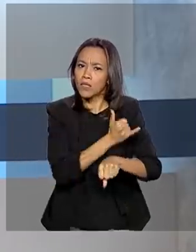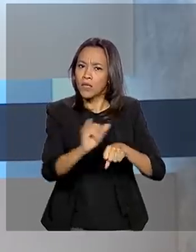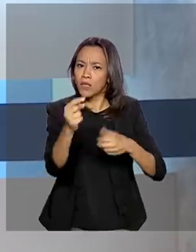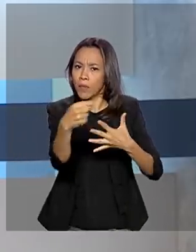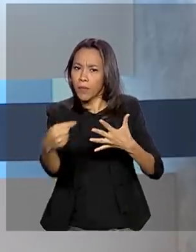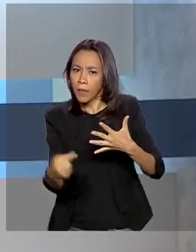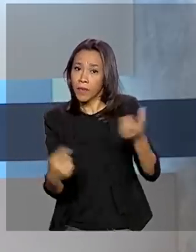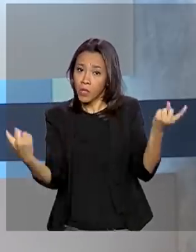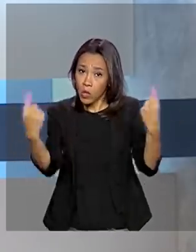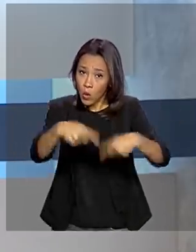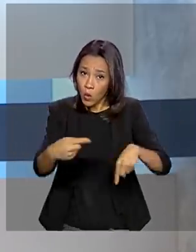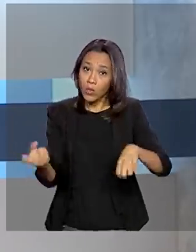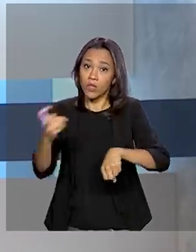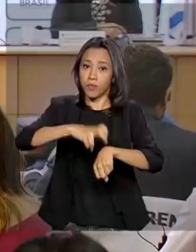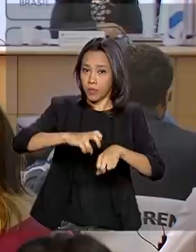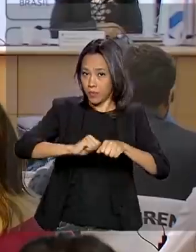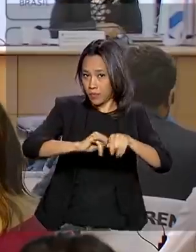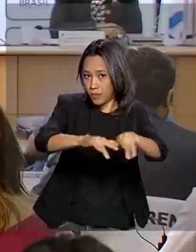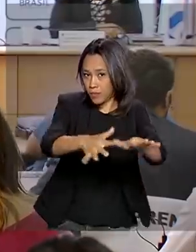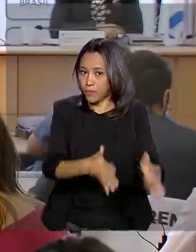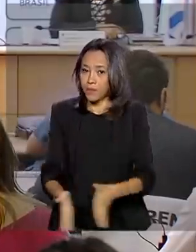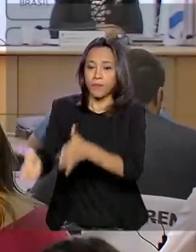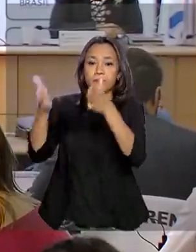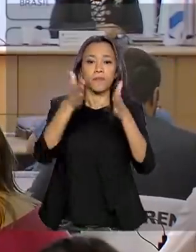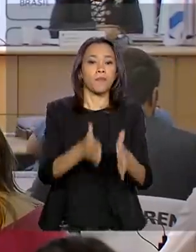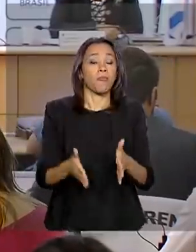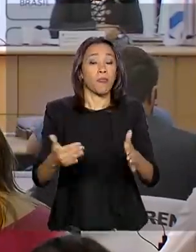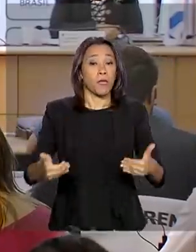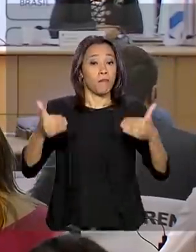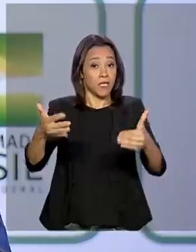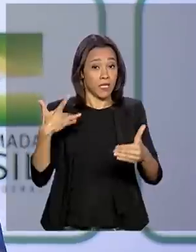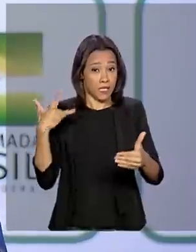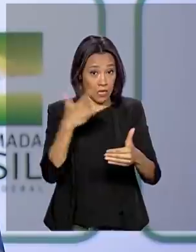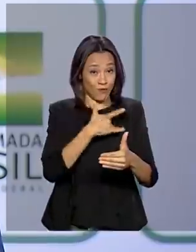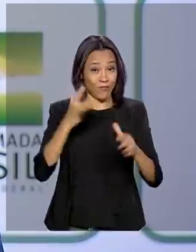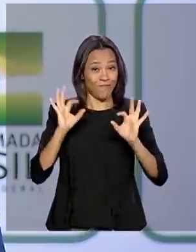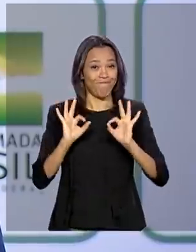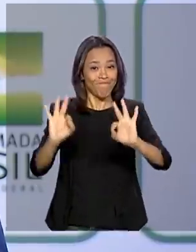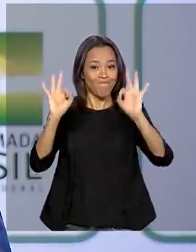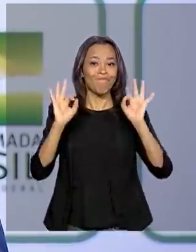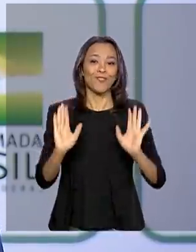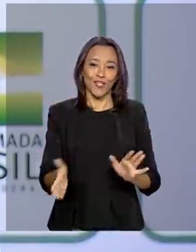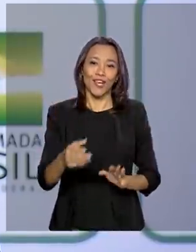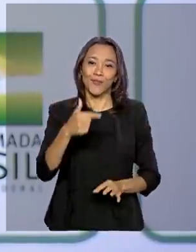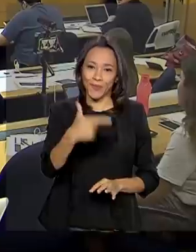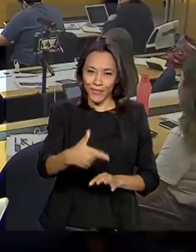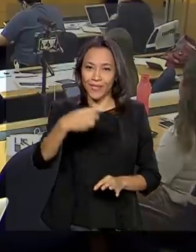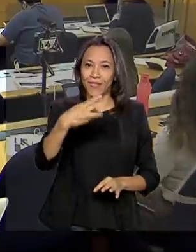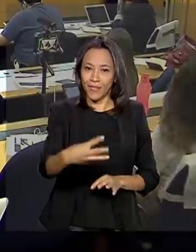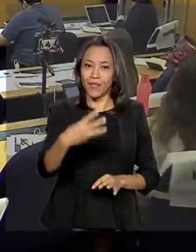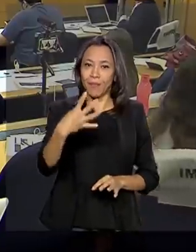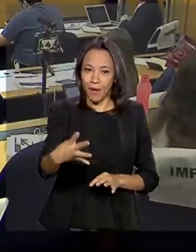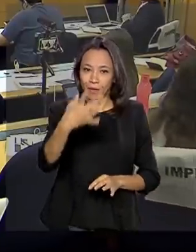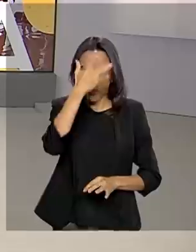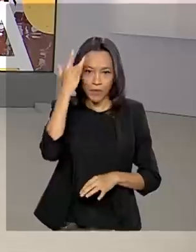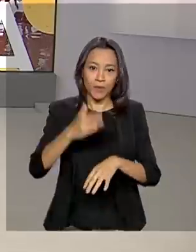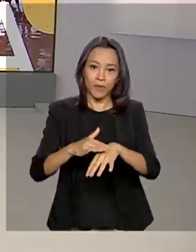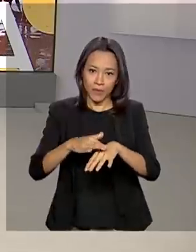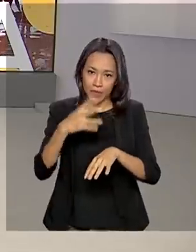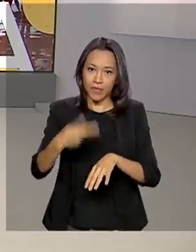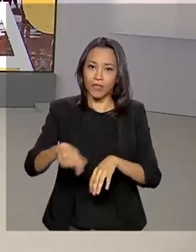Covid-19. E o Ministério da Saúde confirma 234 casos da doença no país.